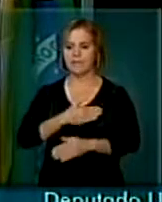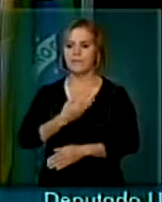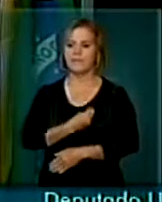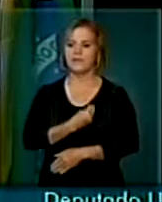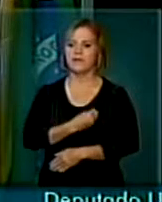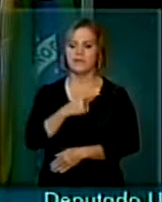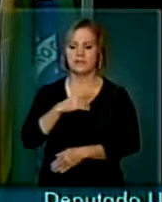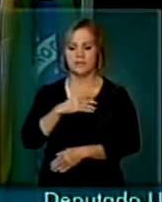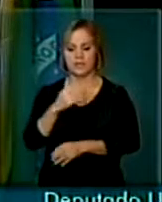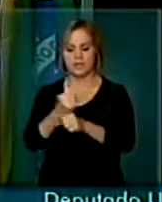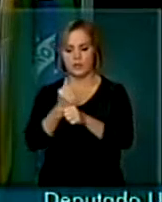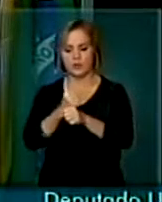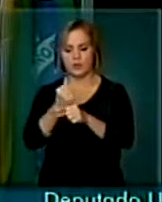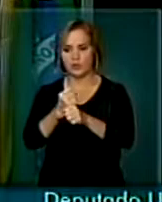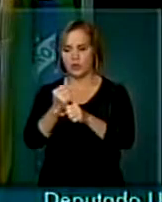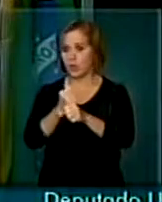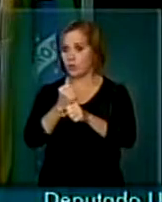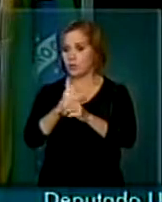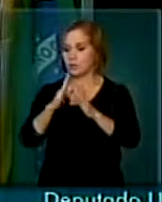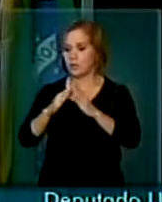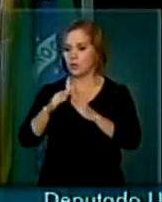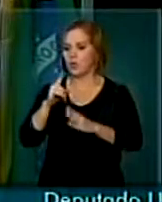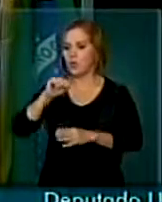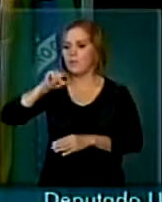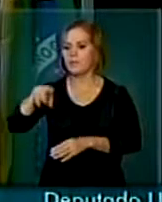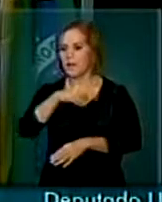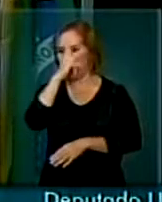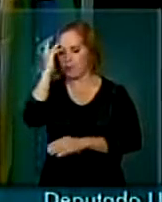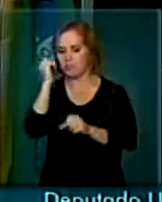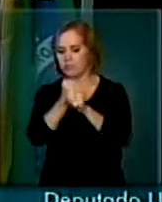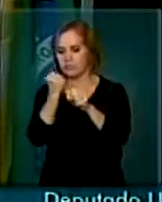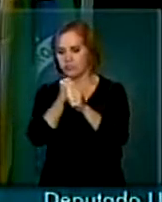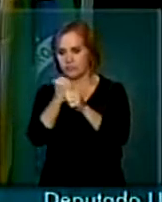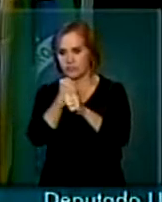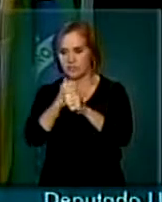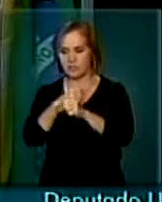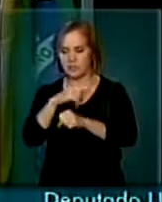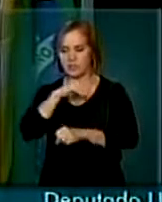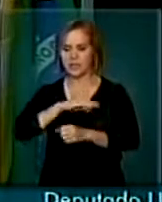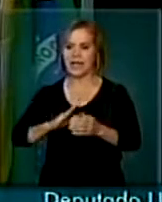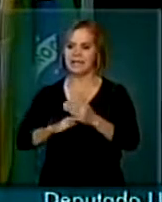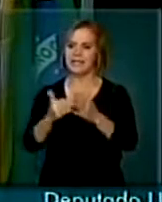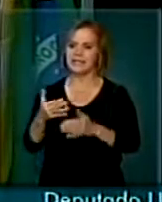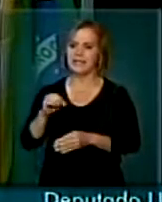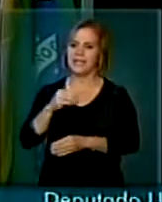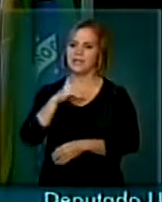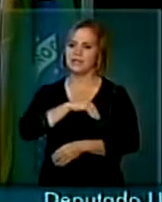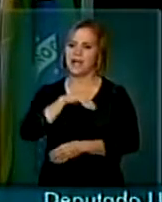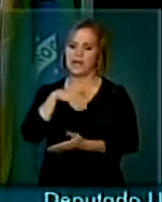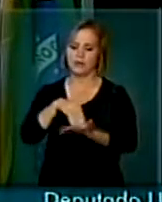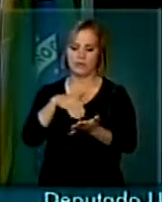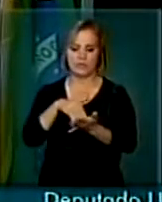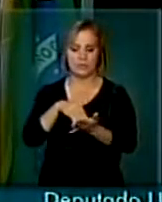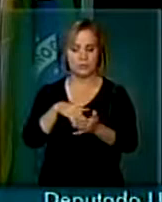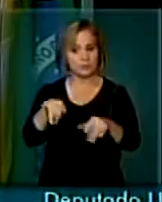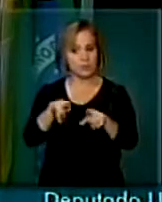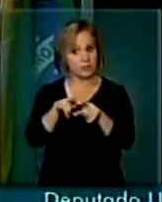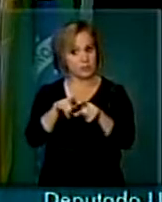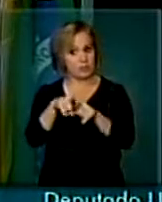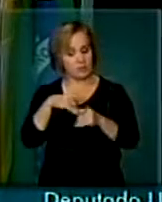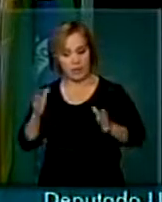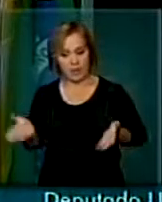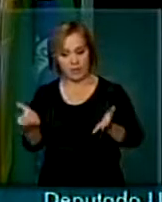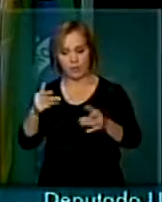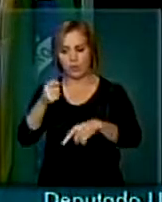viabilizar a construção de um milhão de moradias para as famílias com renda até dez salários mínimos, além de impulsionar a